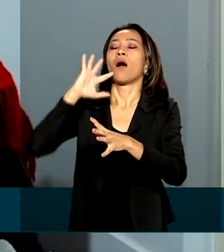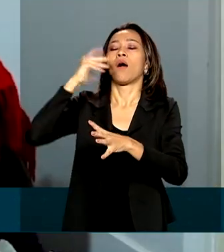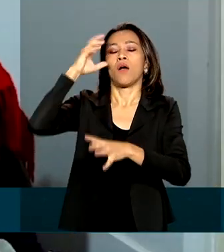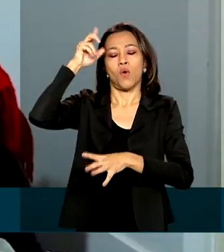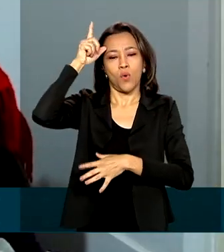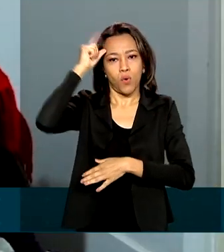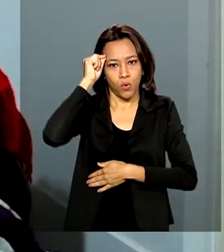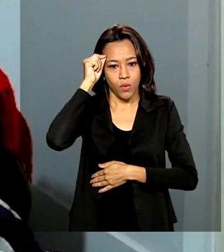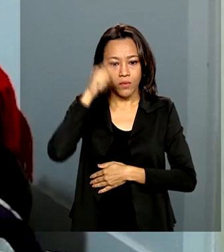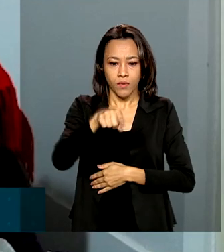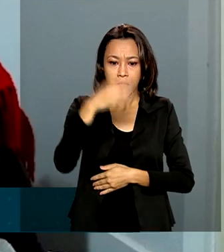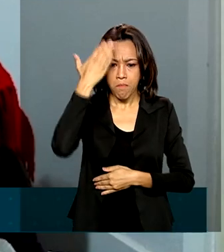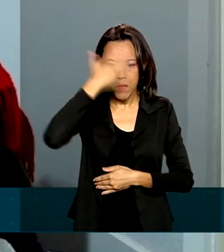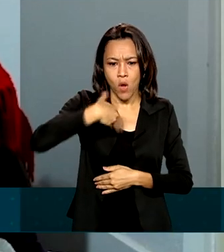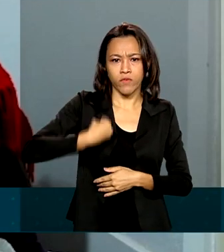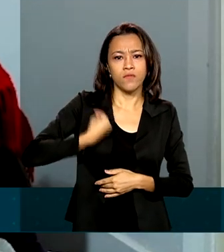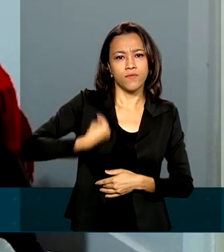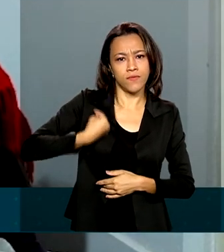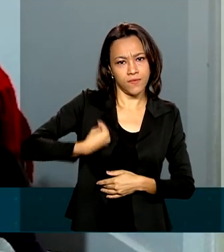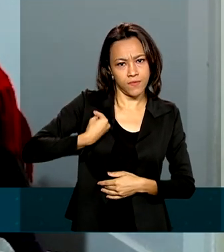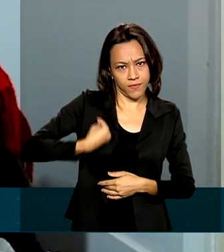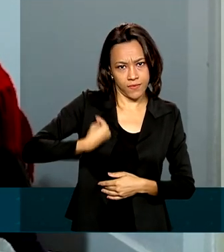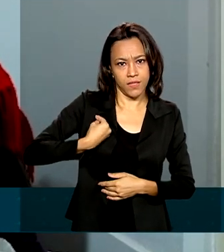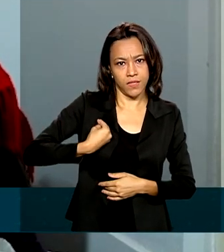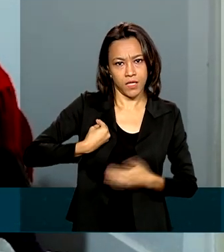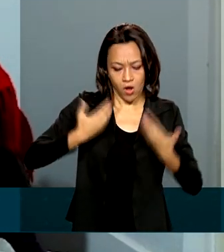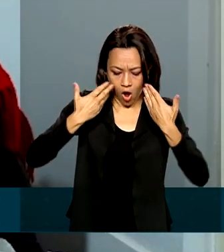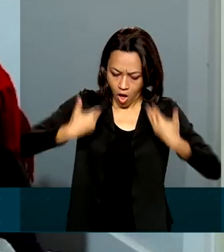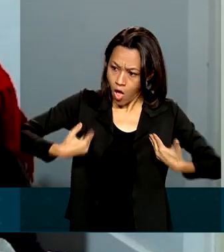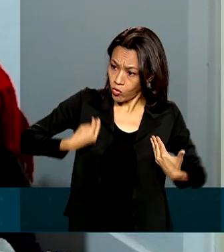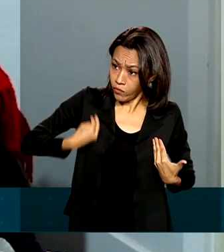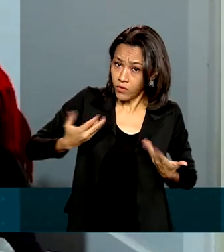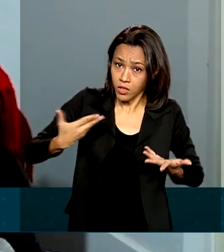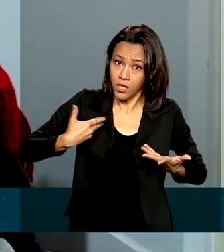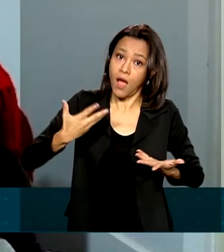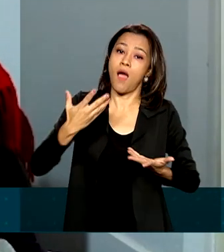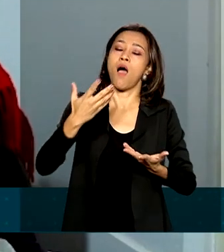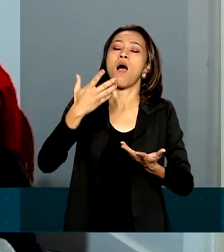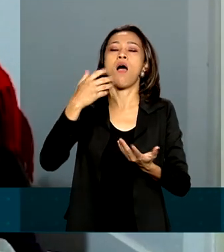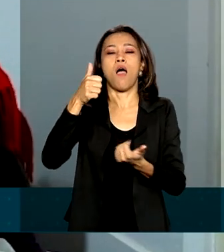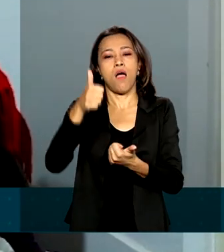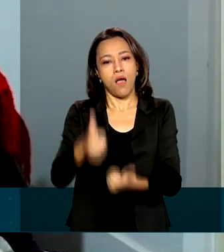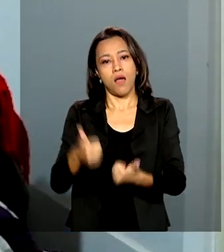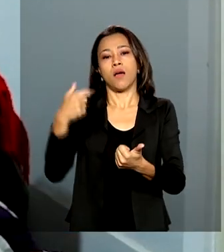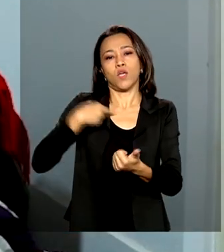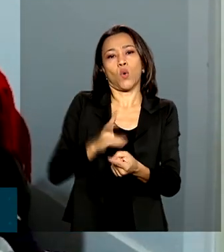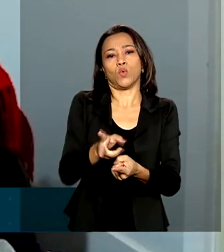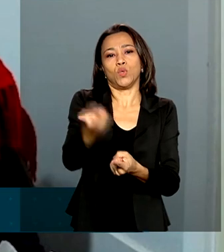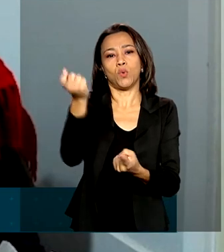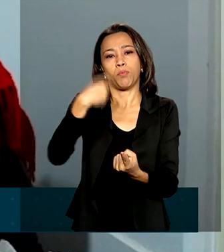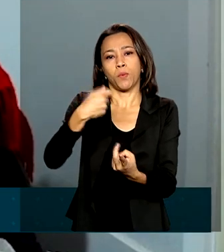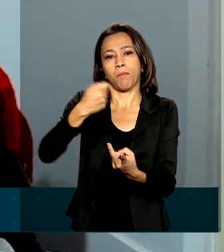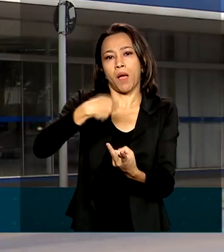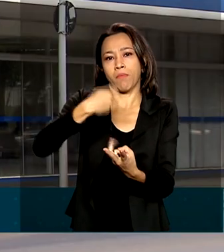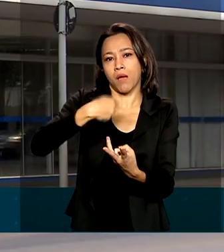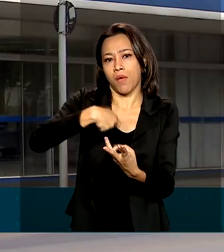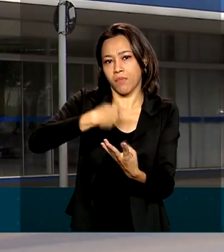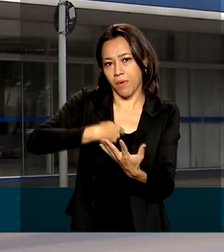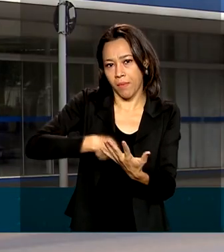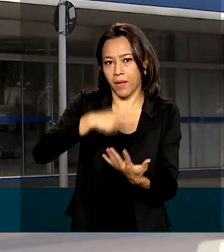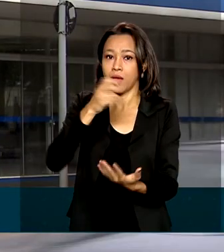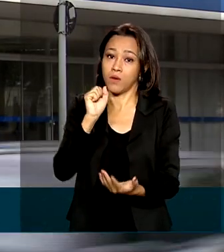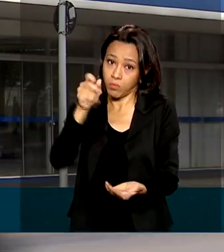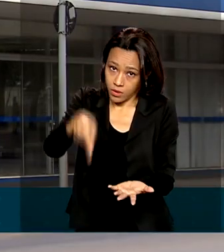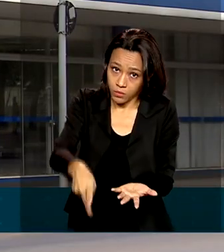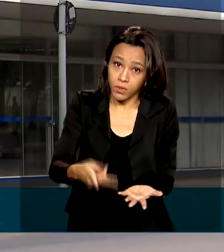Tendo a prova de vida, aí todo ano eles estão acompanhando, estão sabendo o que está acontecendo. A